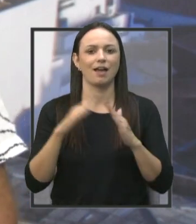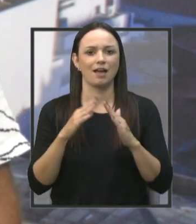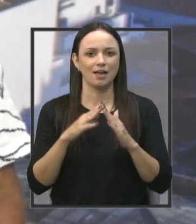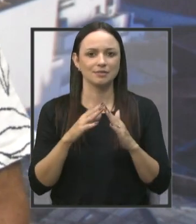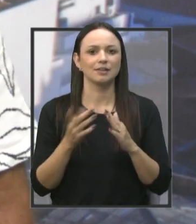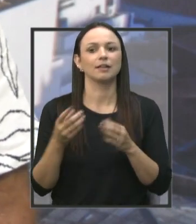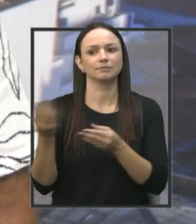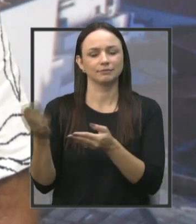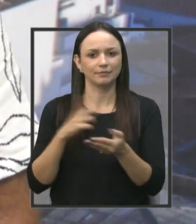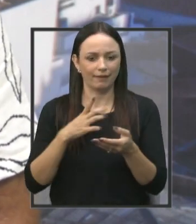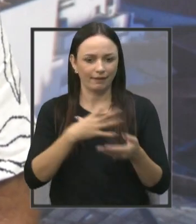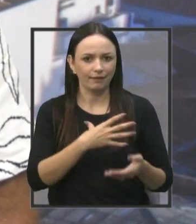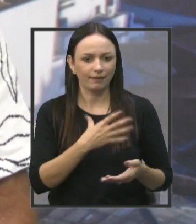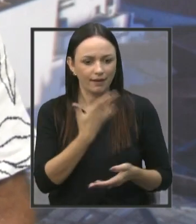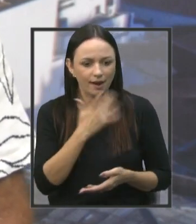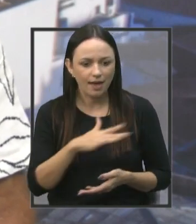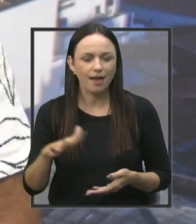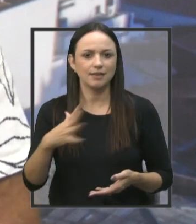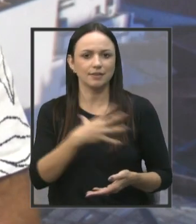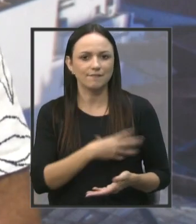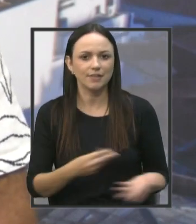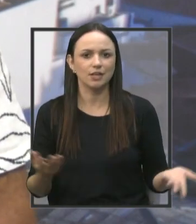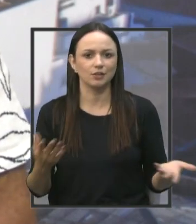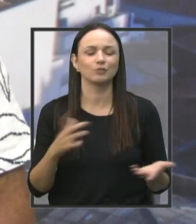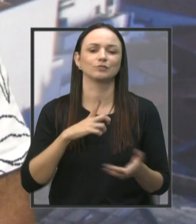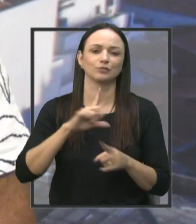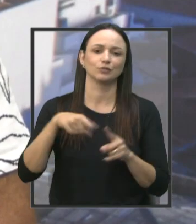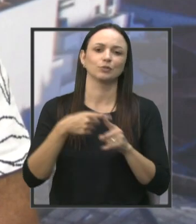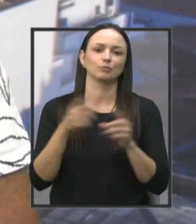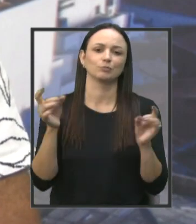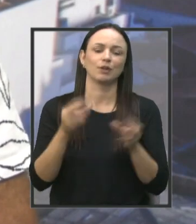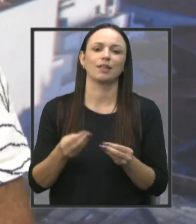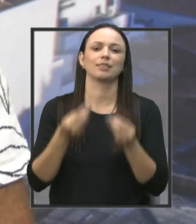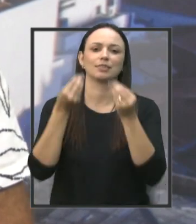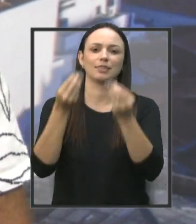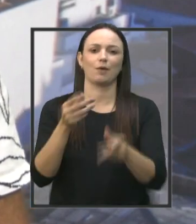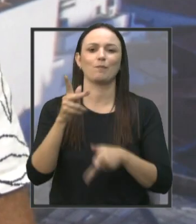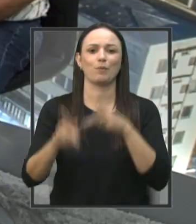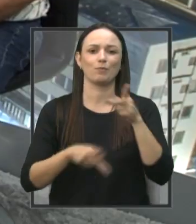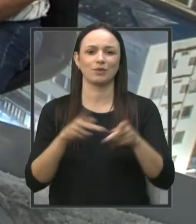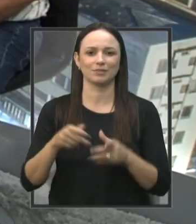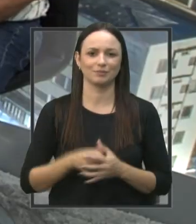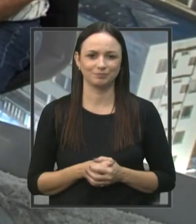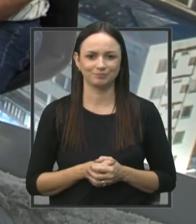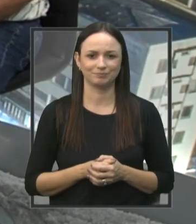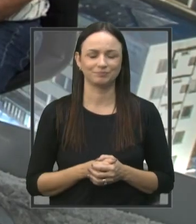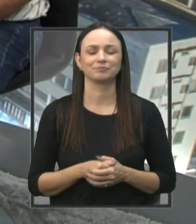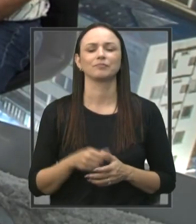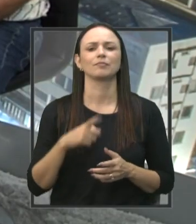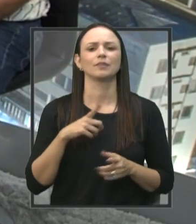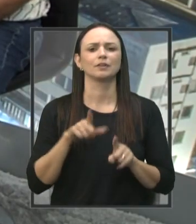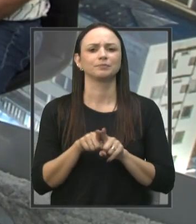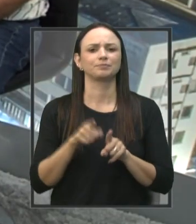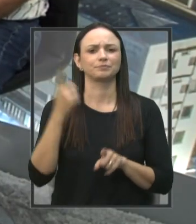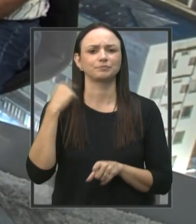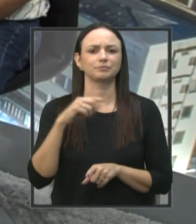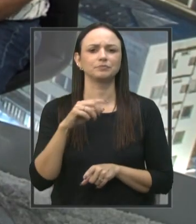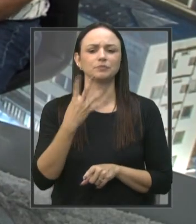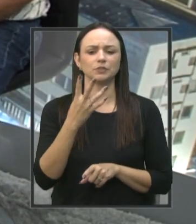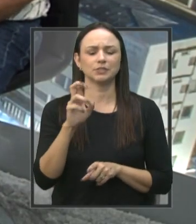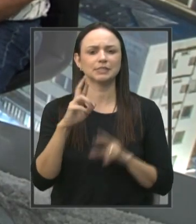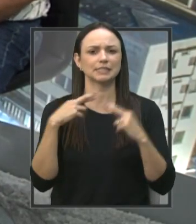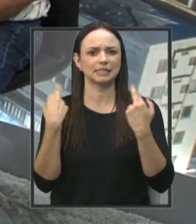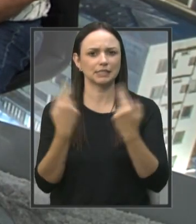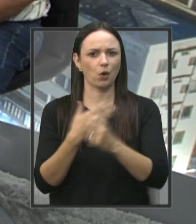o trás das crianças, trás dos filhos e já vai ter isso aí para entregar para a população, sem dúvida alguma. Nós tivemos também na 45ª